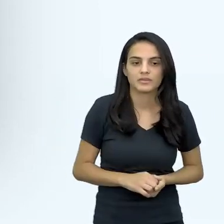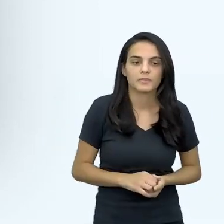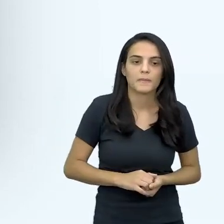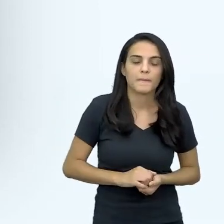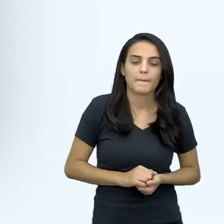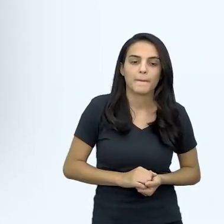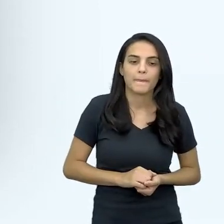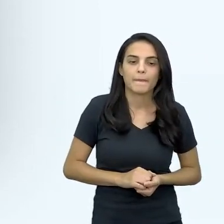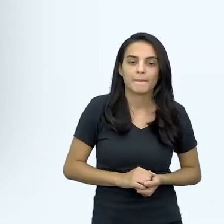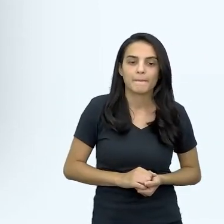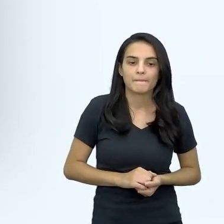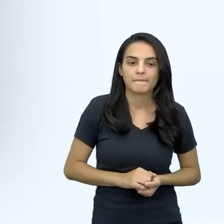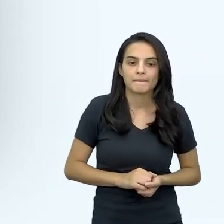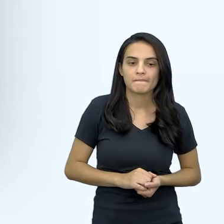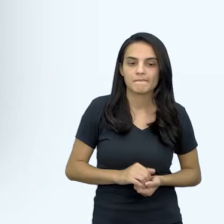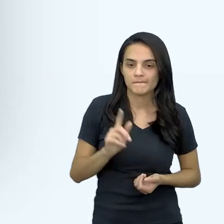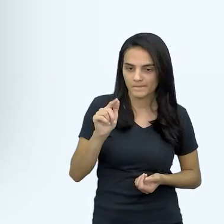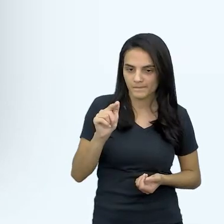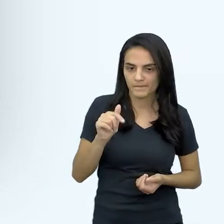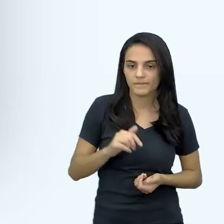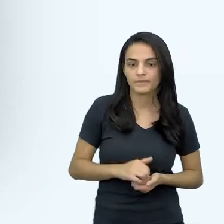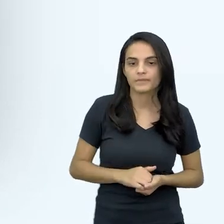pernas, né, né, Priscila?